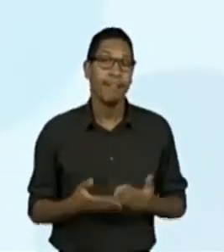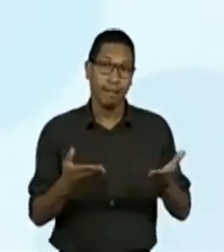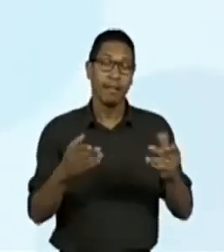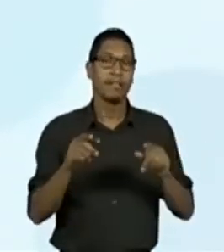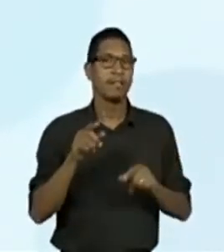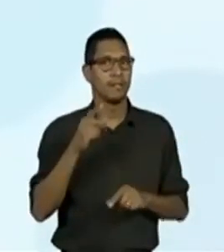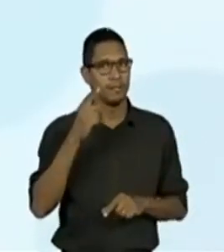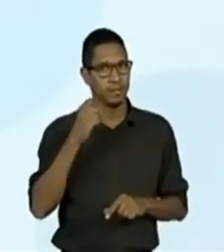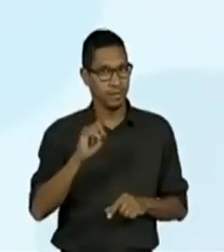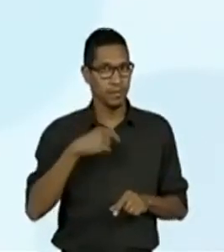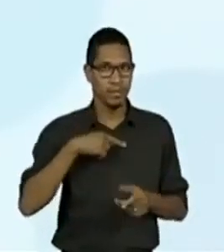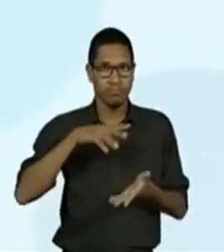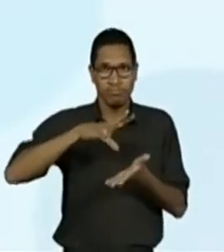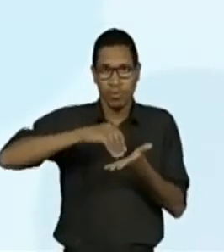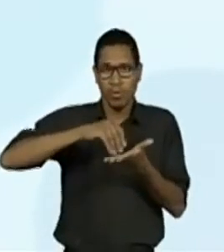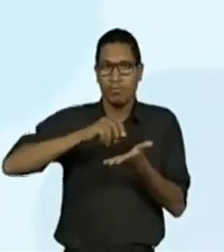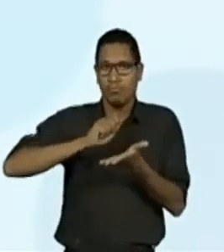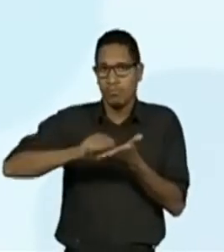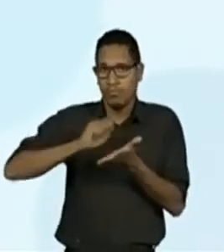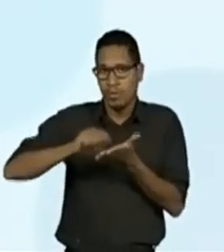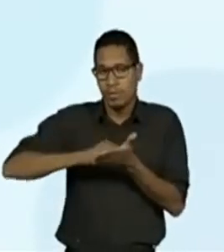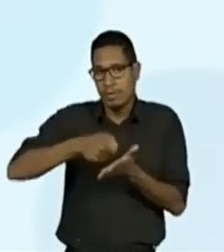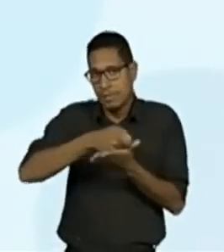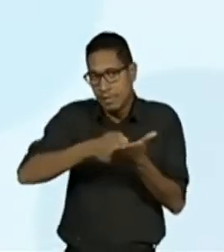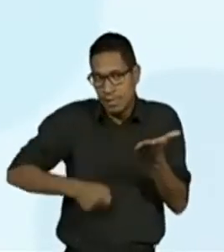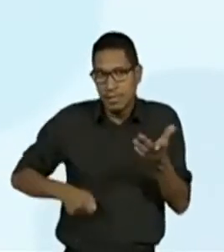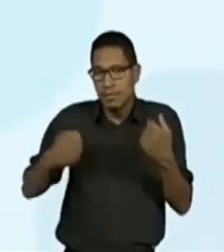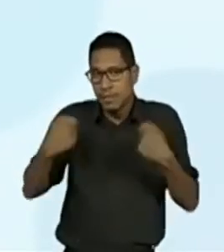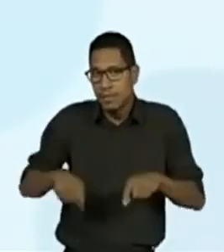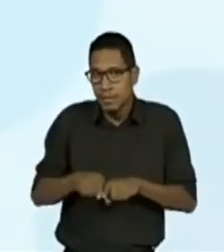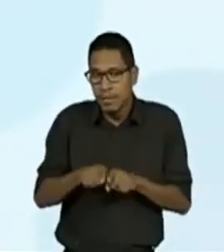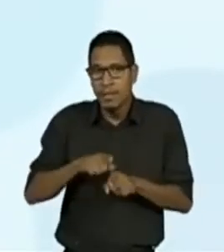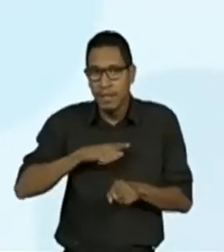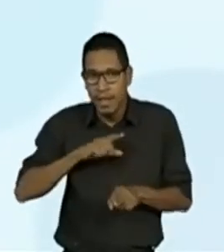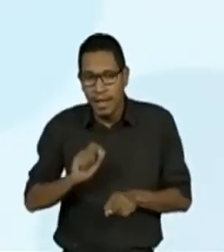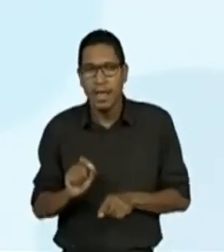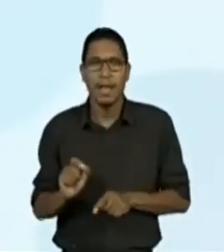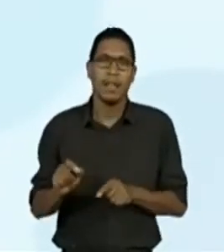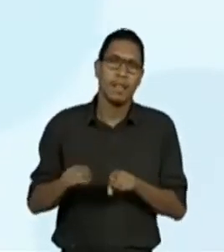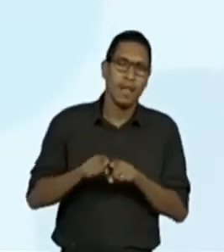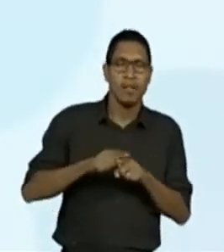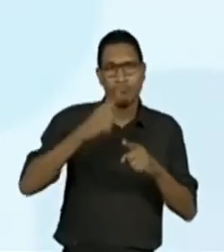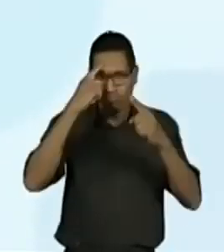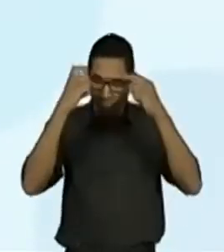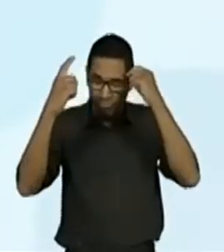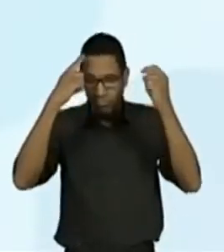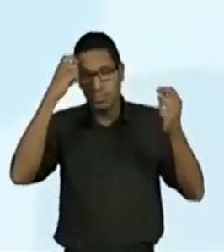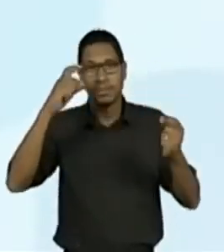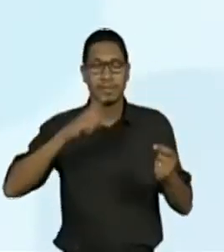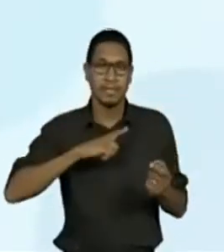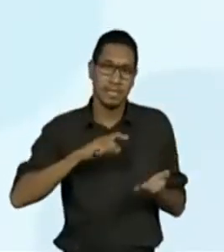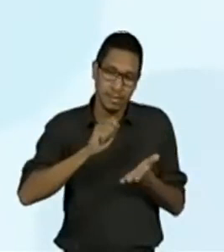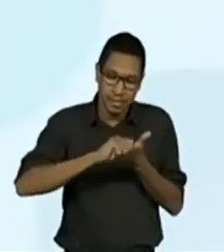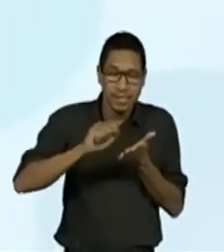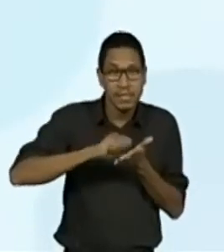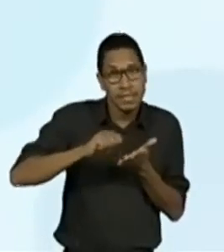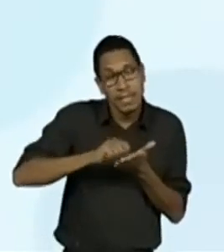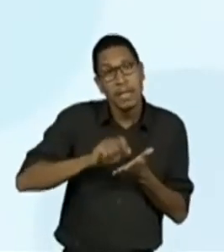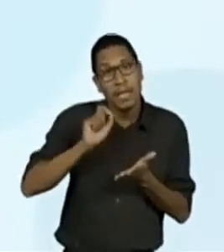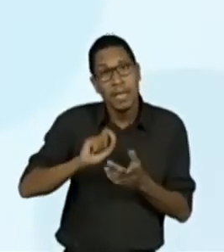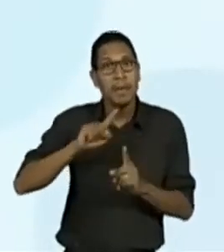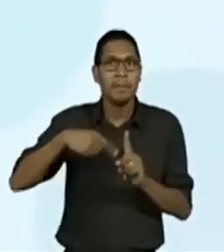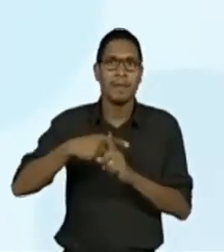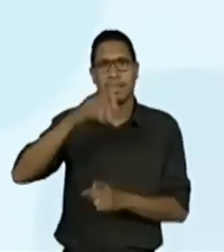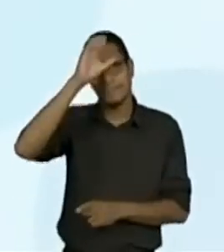algo. Compartilhe textos revisados, dessa forma, você não só compartilha um texto criativo, mas a aprendizagem